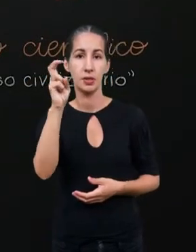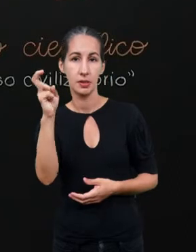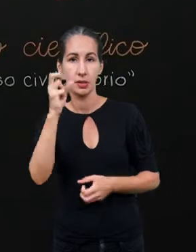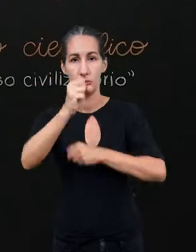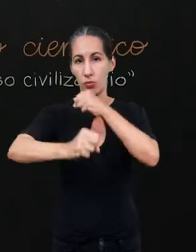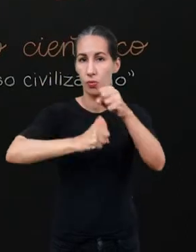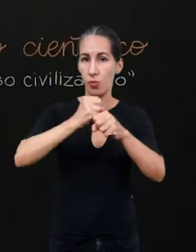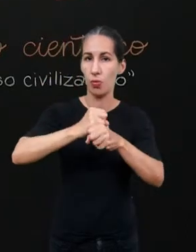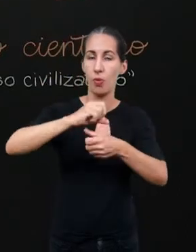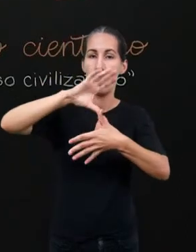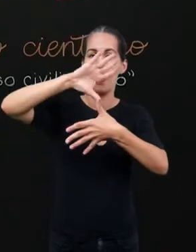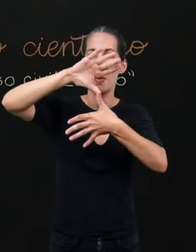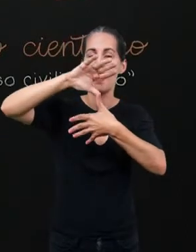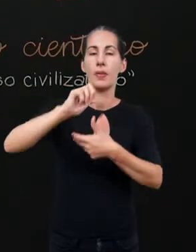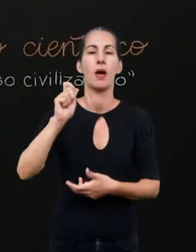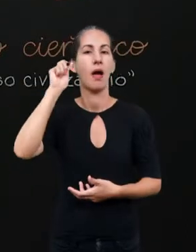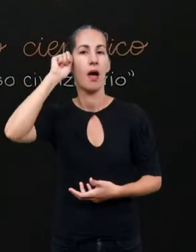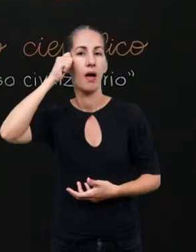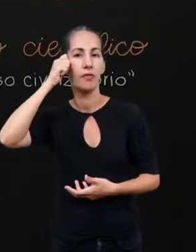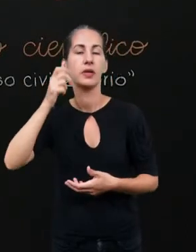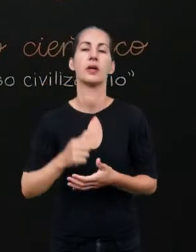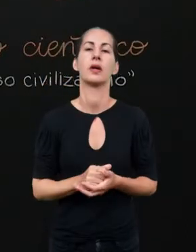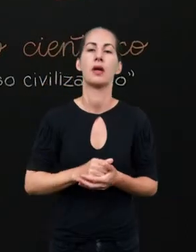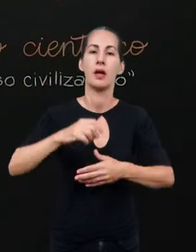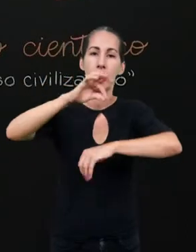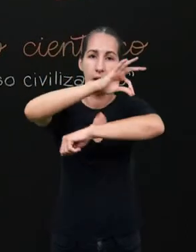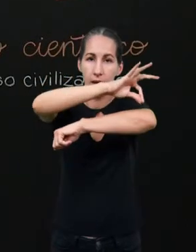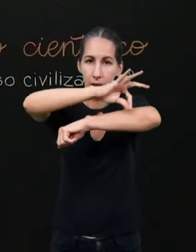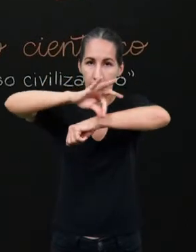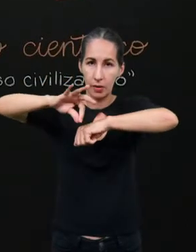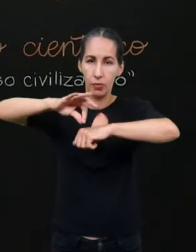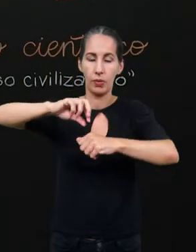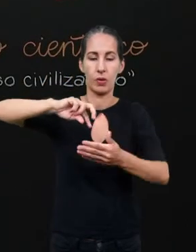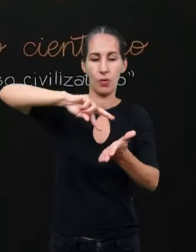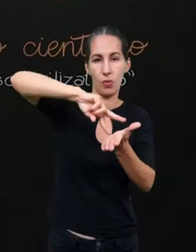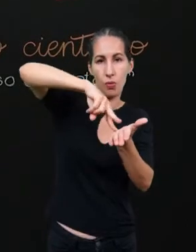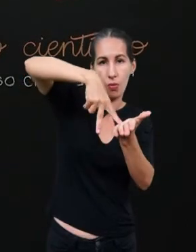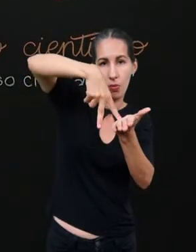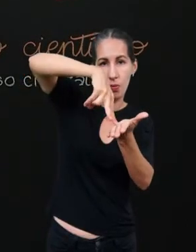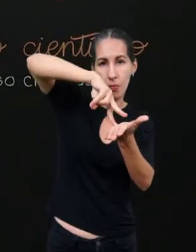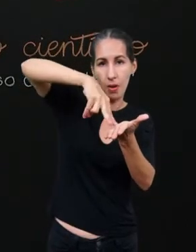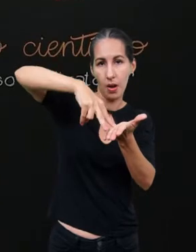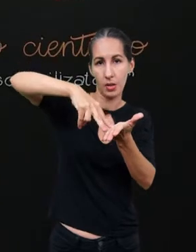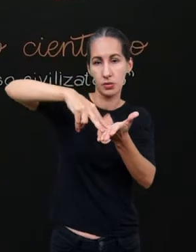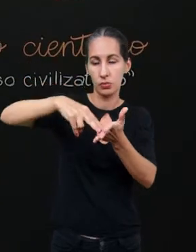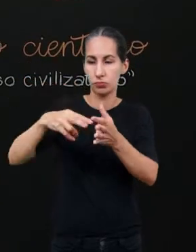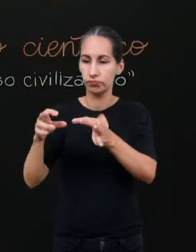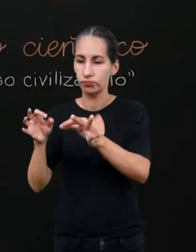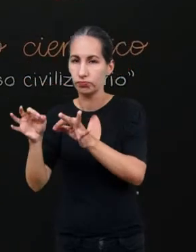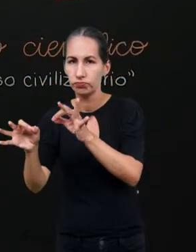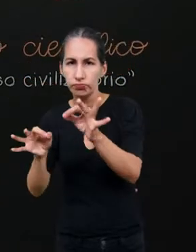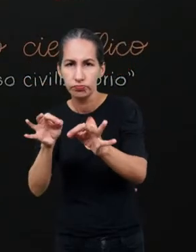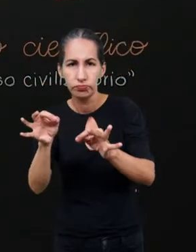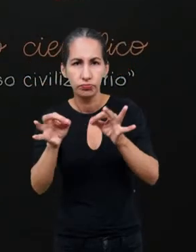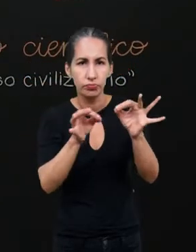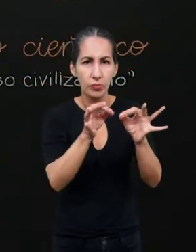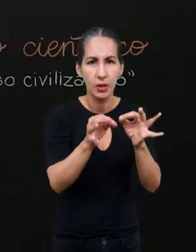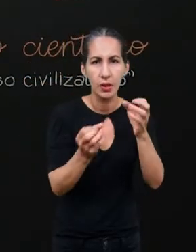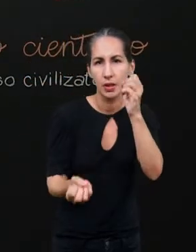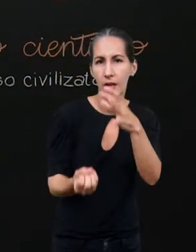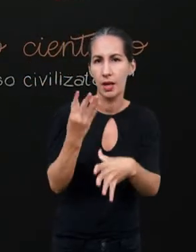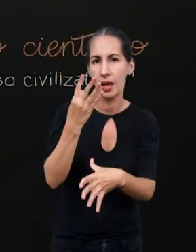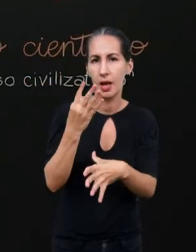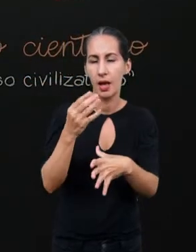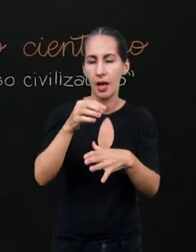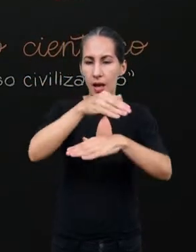eles vão pegar o mapa da África, vão pegar régua, compasso e eles vão, literalmente, criar